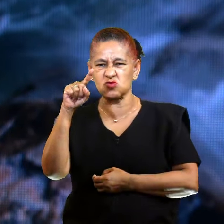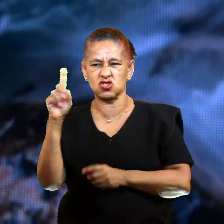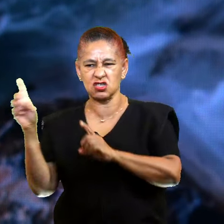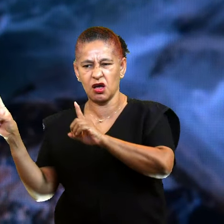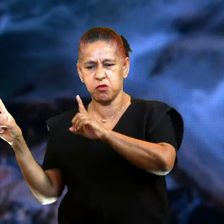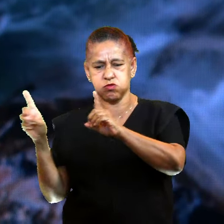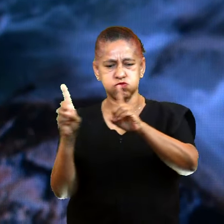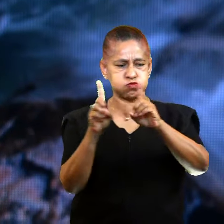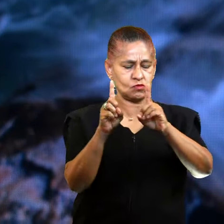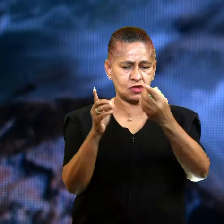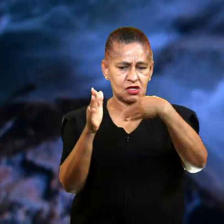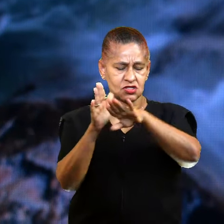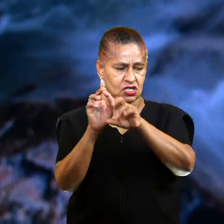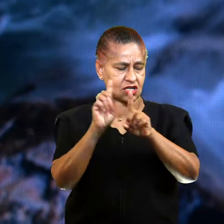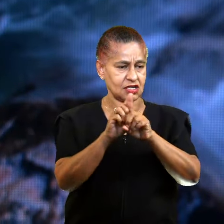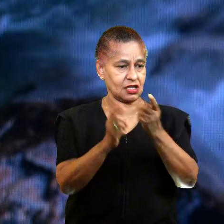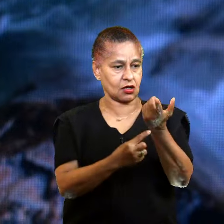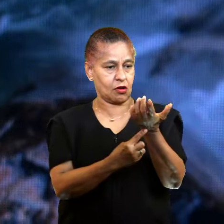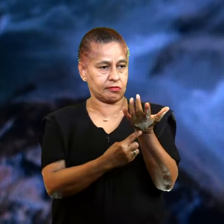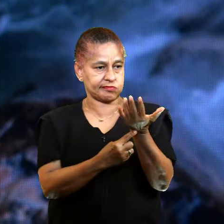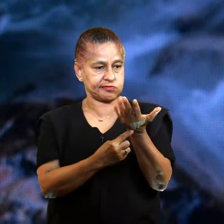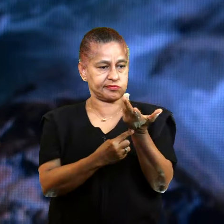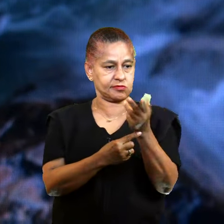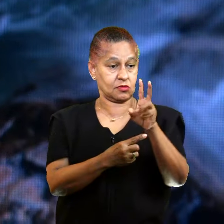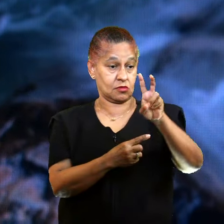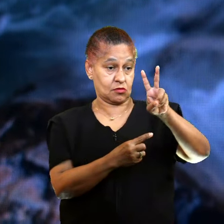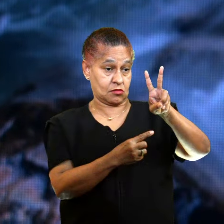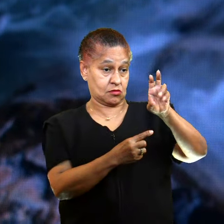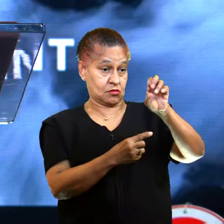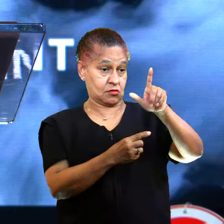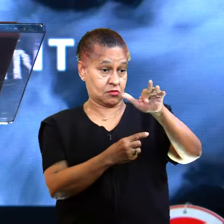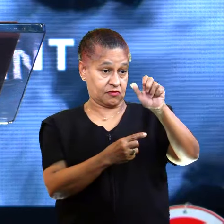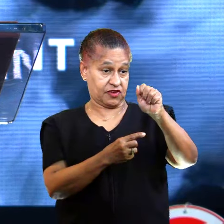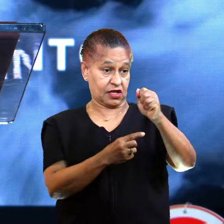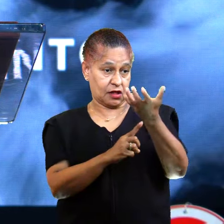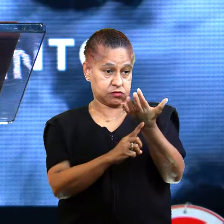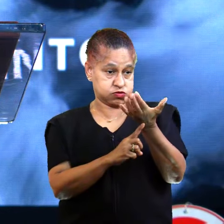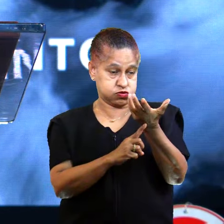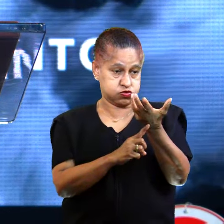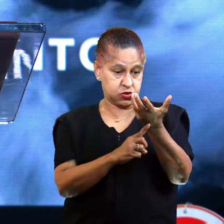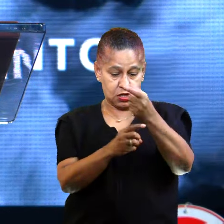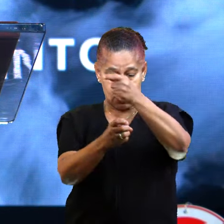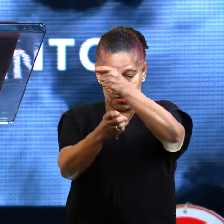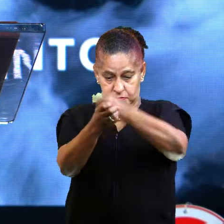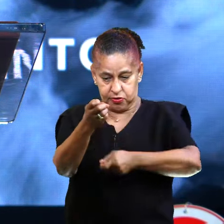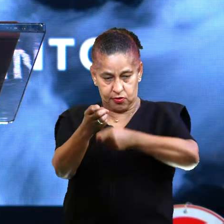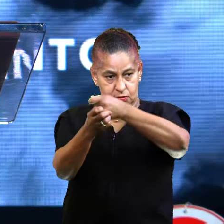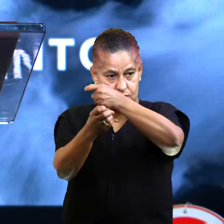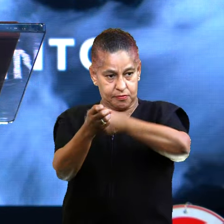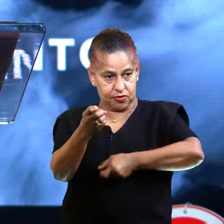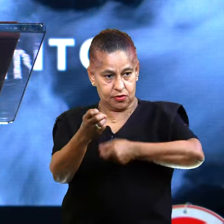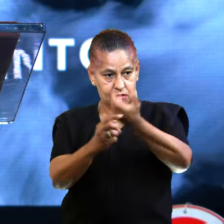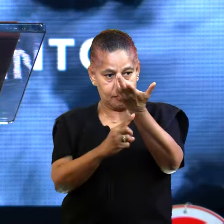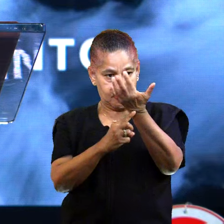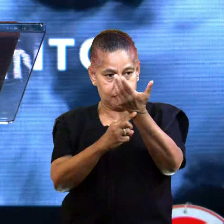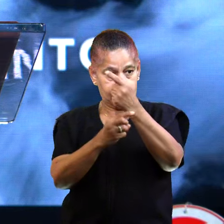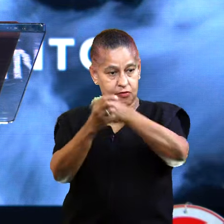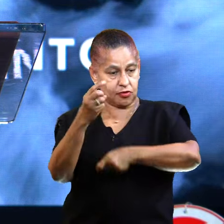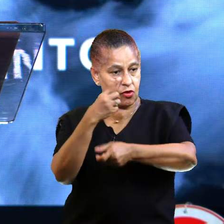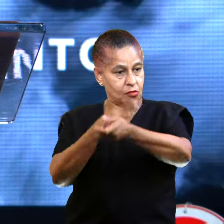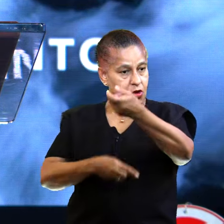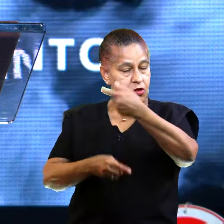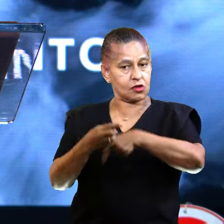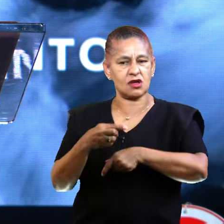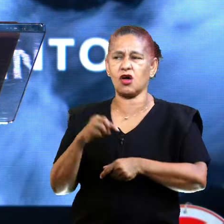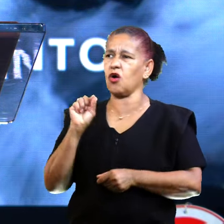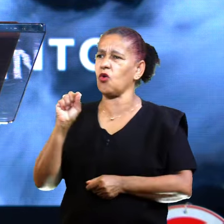o Suzuki com a vela acesa e ele cortando os pulsos. Gente, eu nunca tinha visto aquilo. Eu falei... O que você está fazendo?